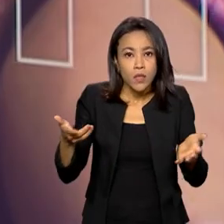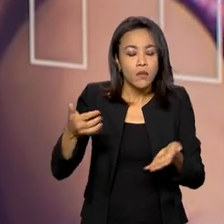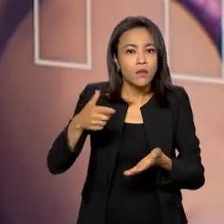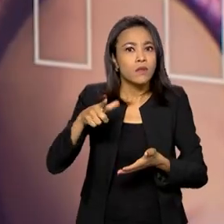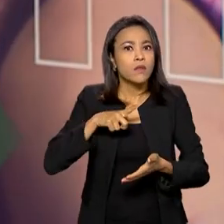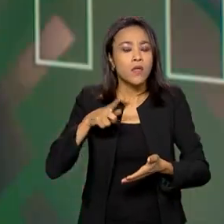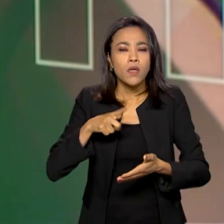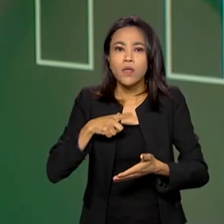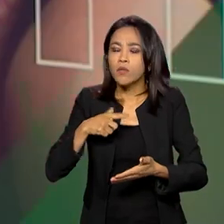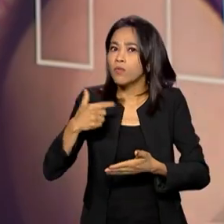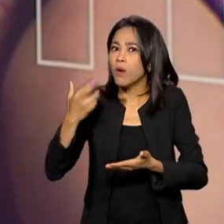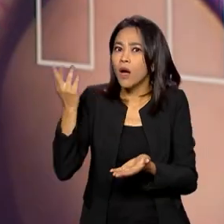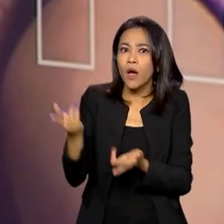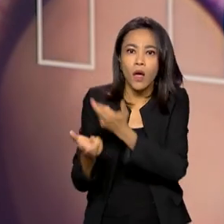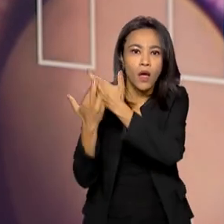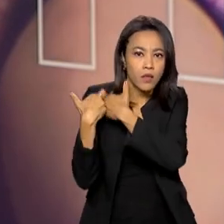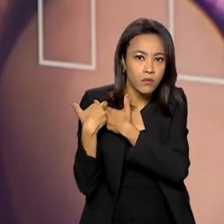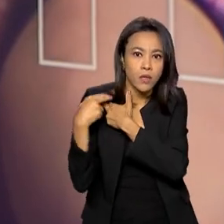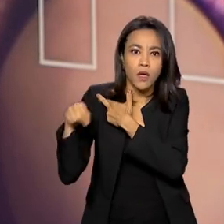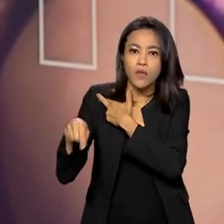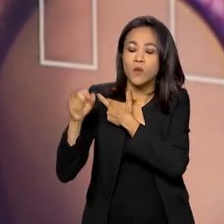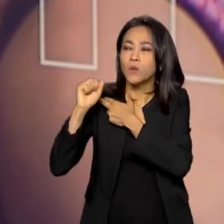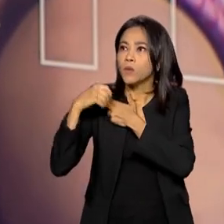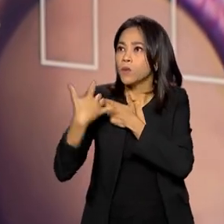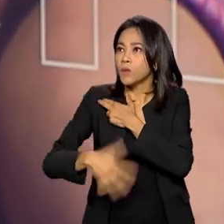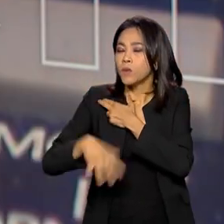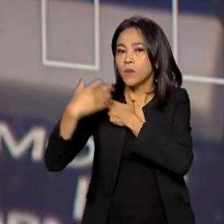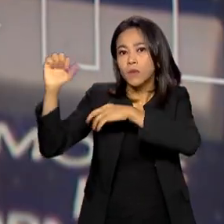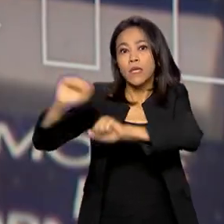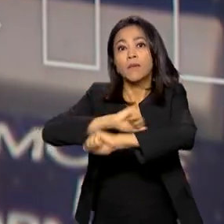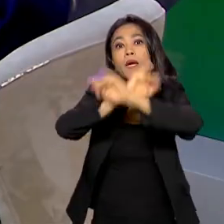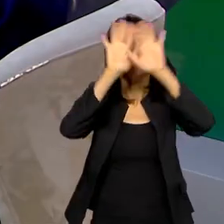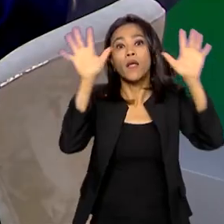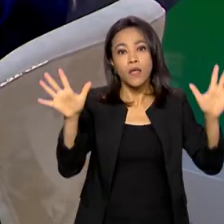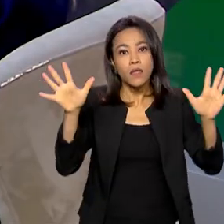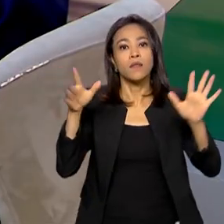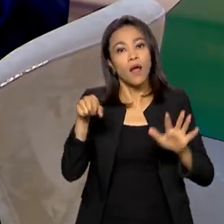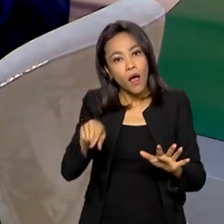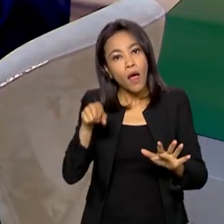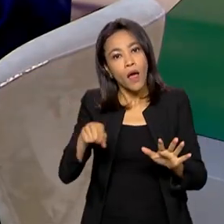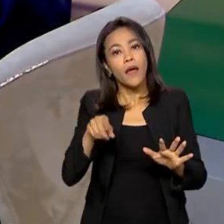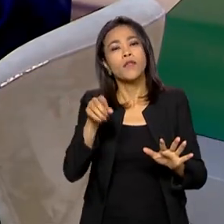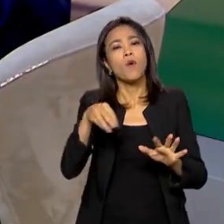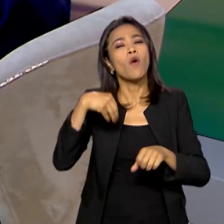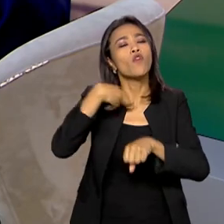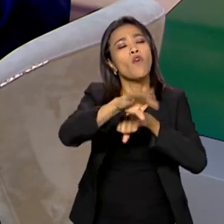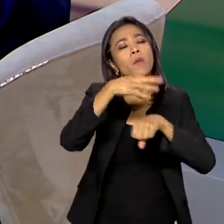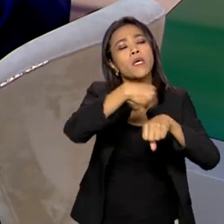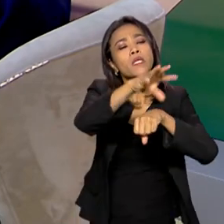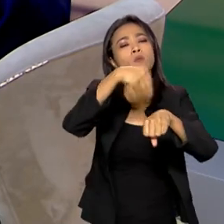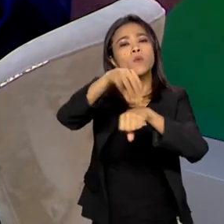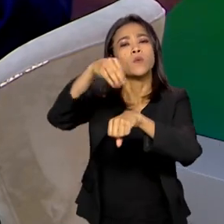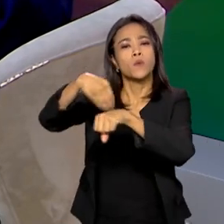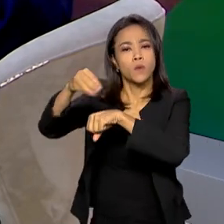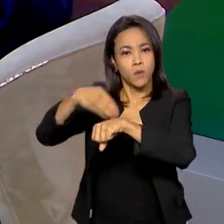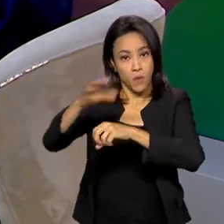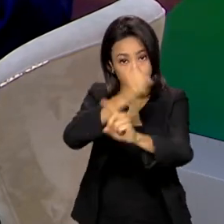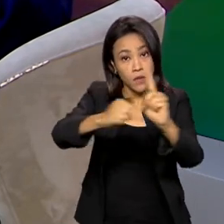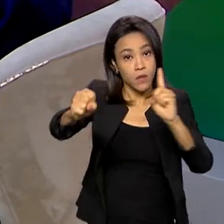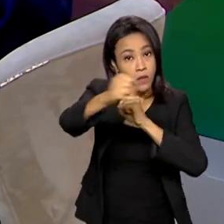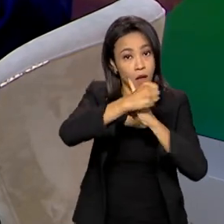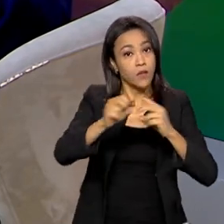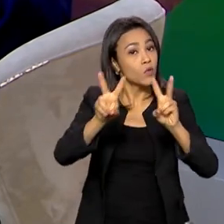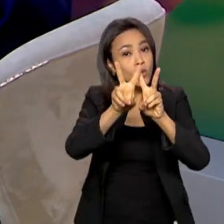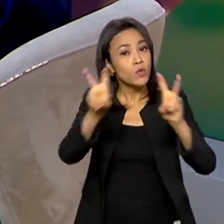a transparência da atividade pública. É uma prestação de cotas para a sociedade, não é? Sem dúvida, sem dúvida.